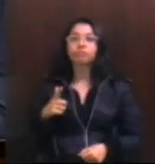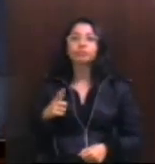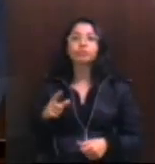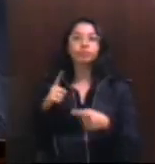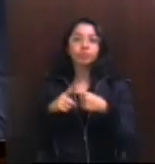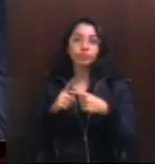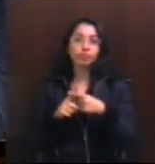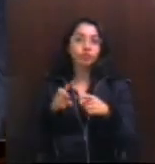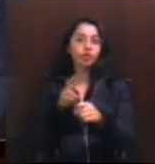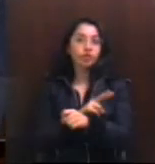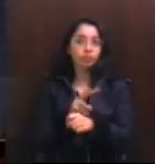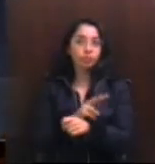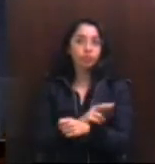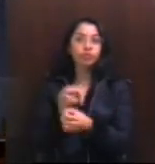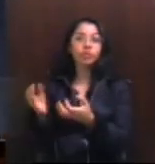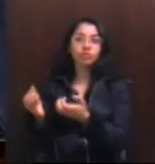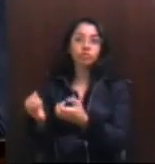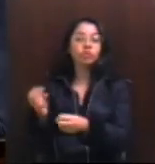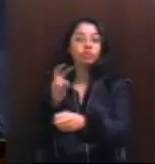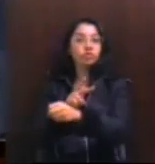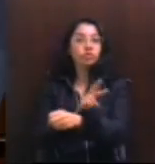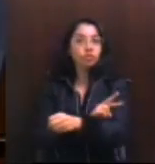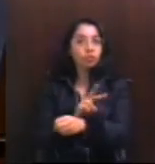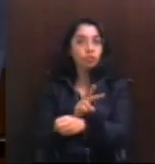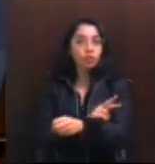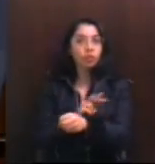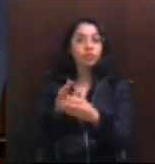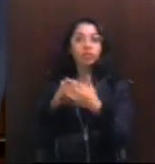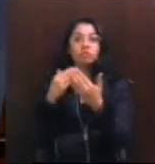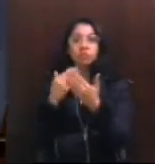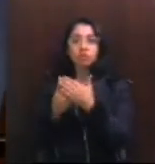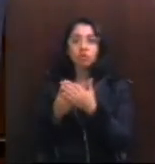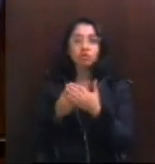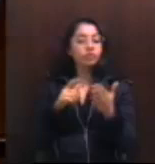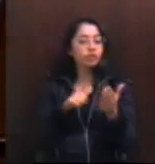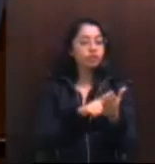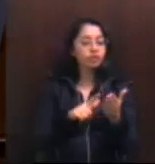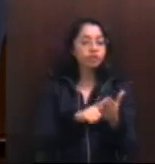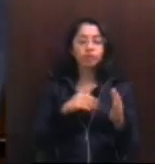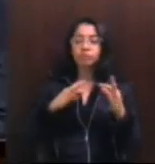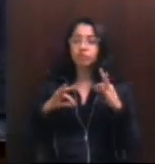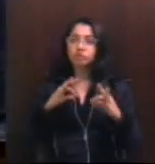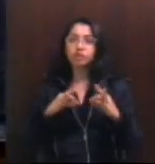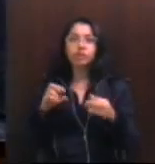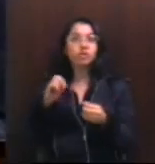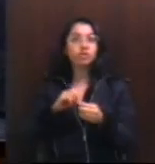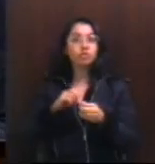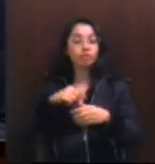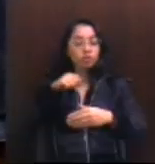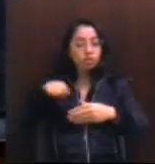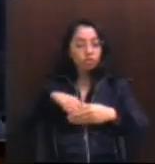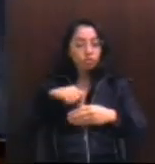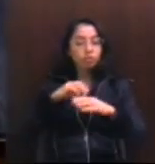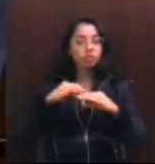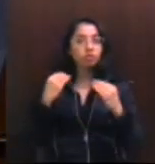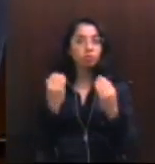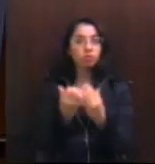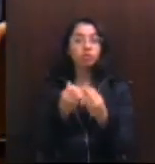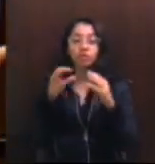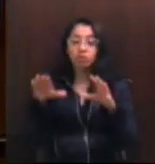Então, os jovens cuidam dessas escolas, limpam, faxinam, organizam, fazem a comida de forma comunitária,